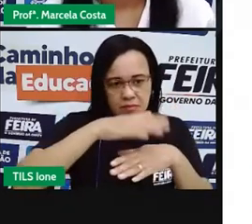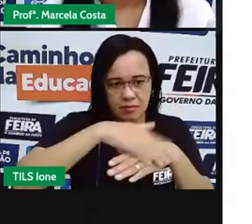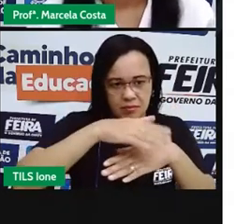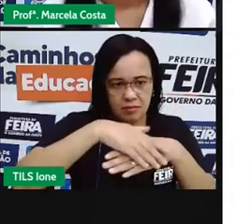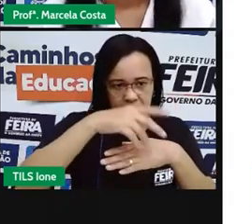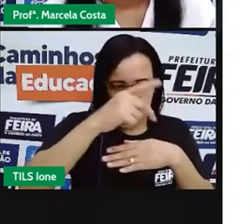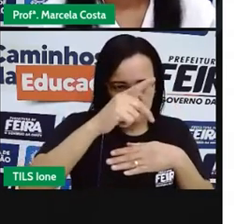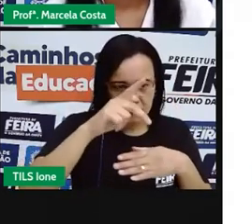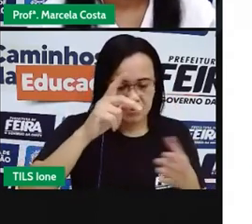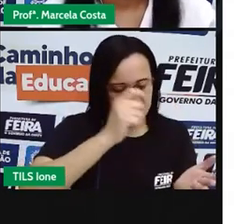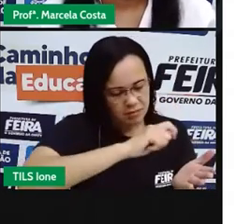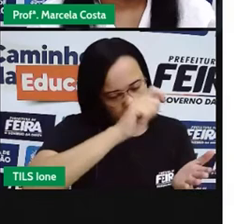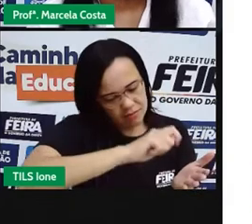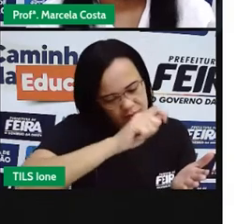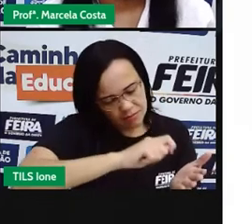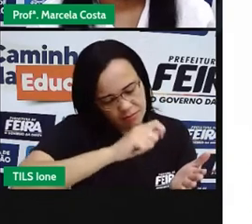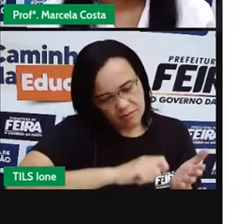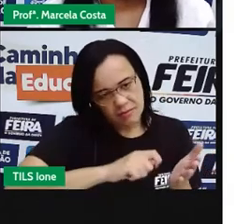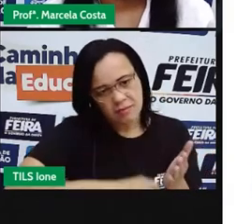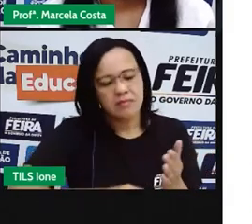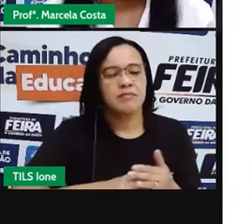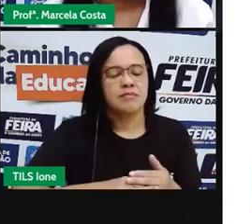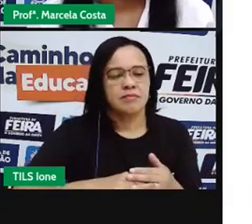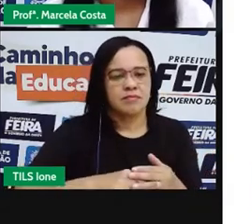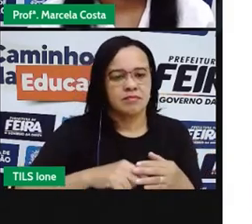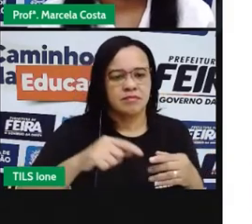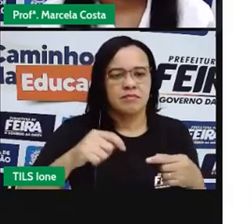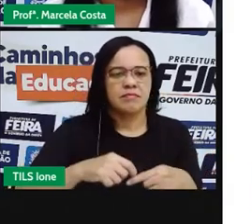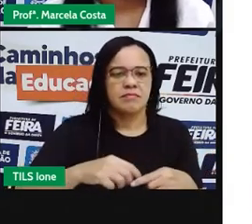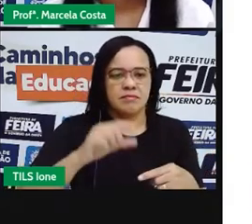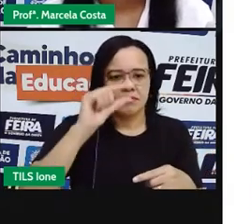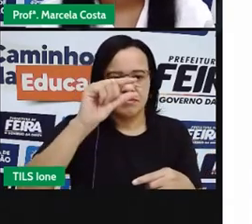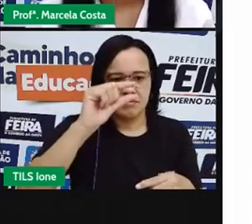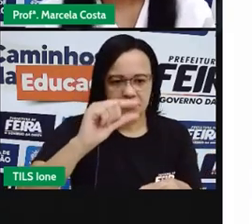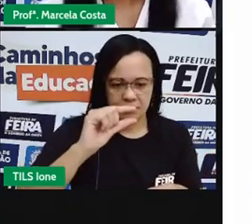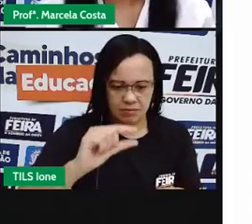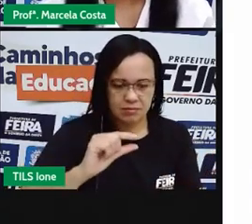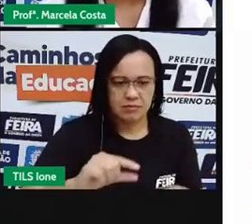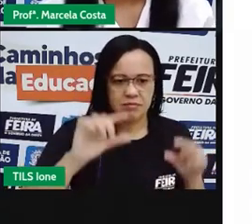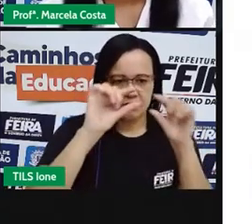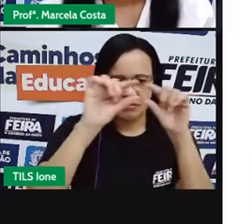palavras. Um embaixo da outra, está certo? Aí no seu caderno.